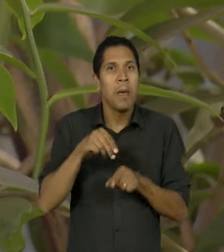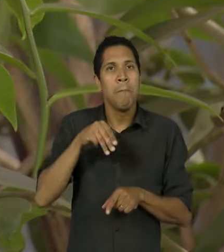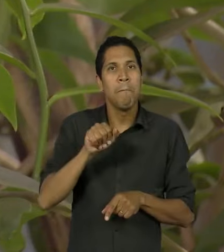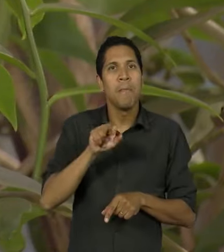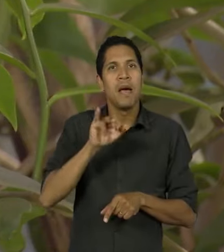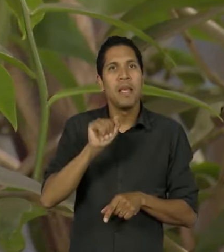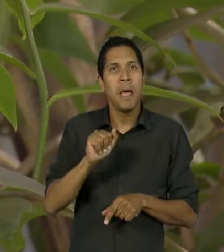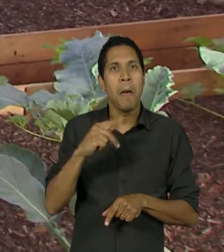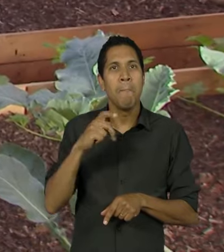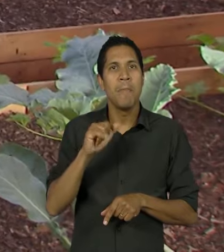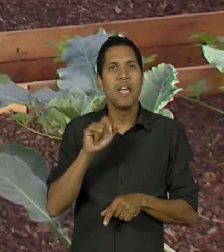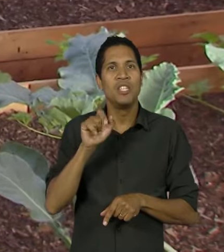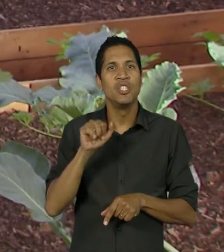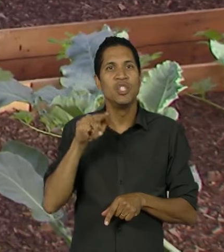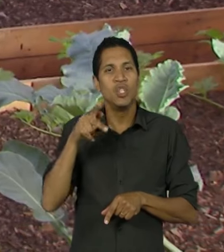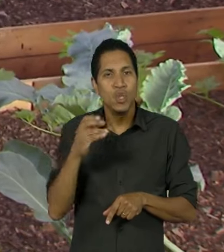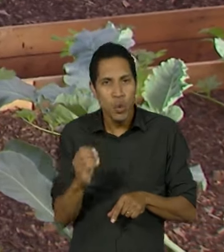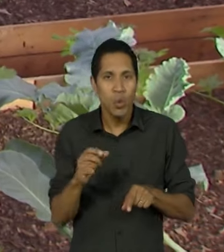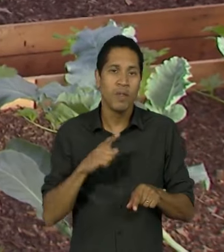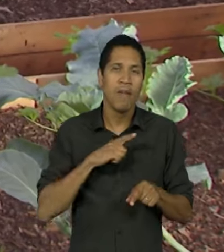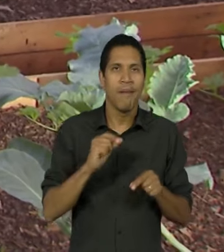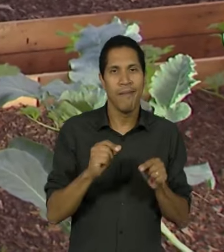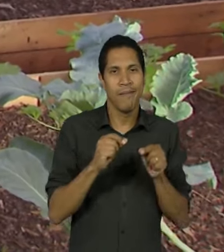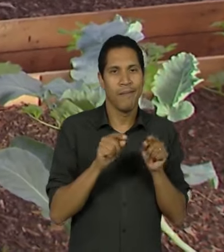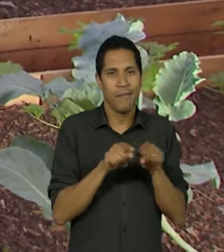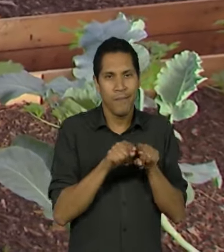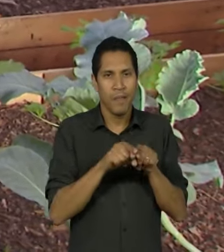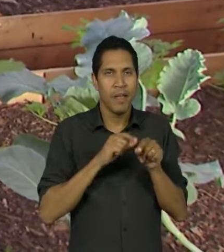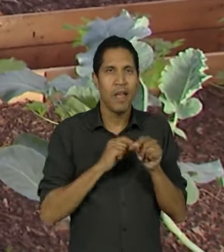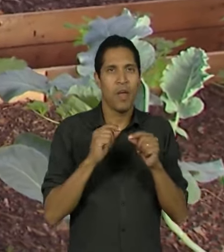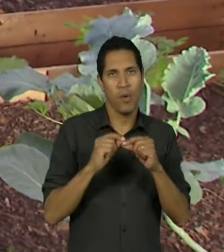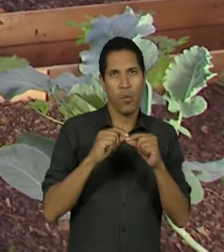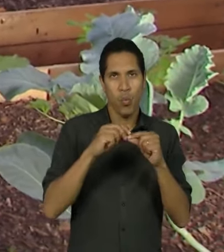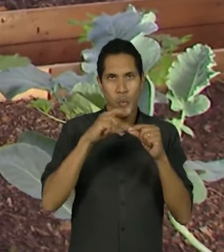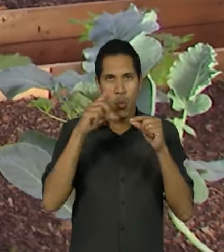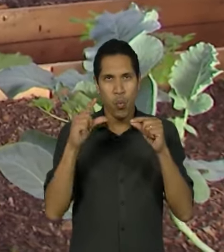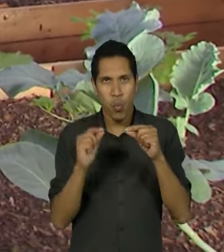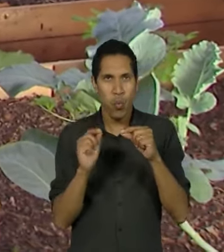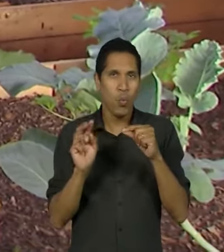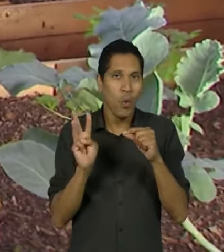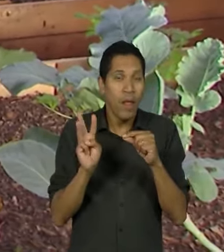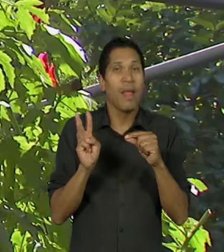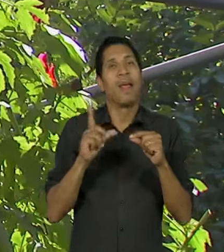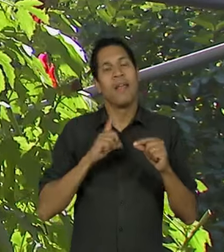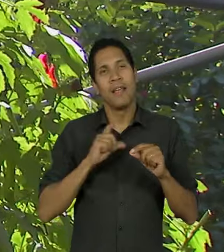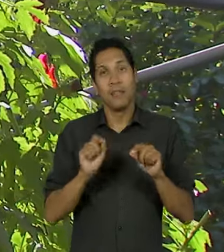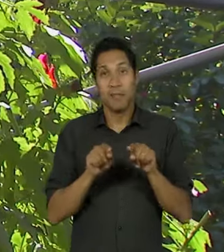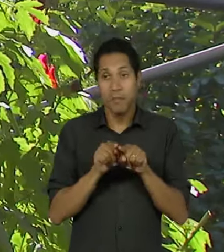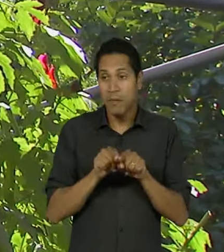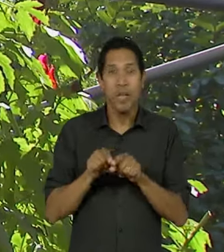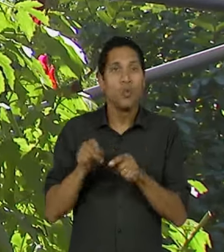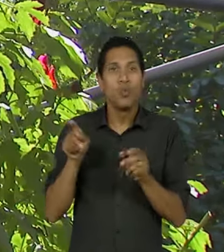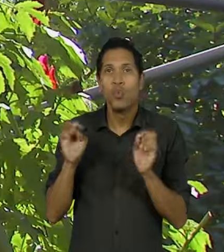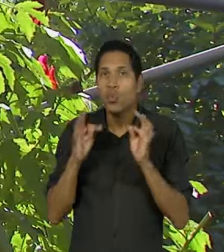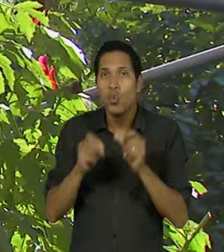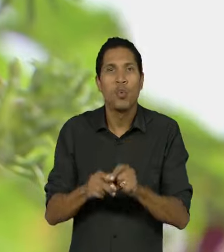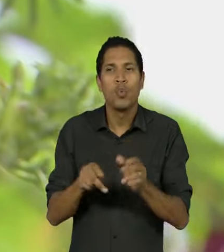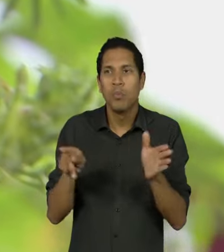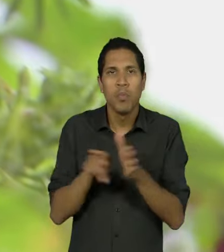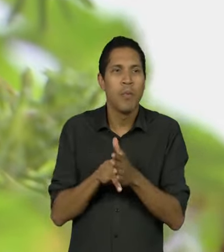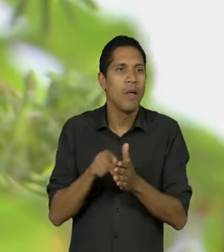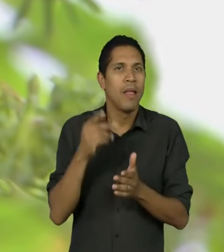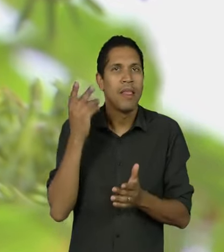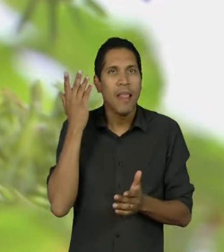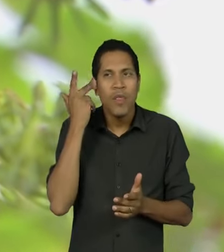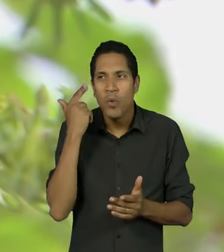ora pronobis, a variedade do cultivo orgânico sem agrotóxicos é grande e tem flores, como estas